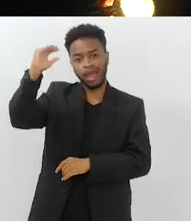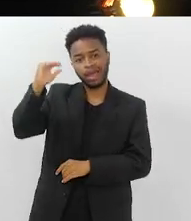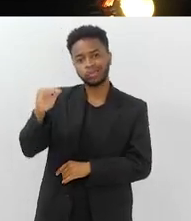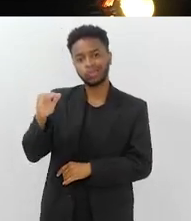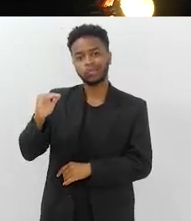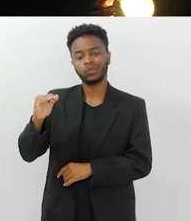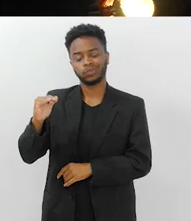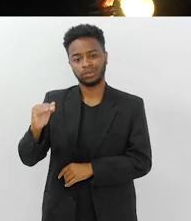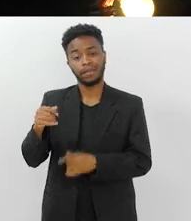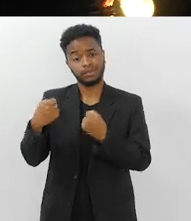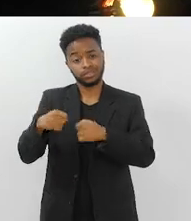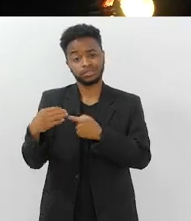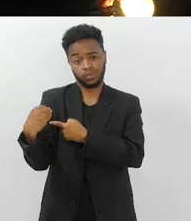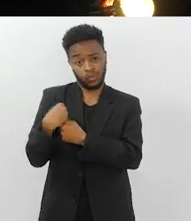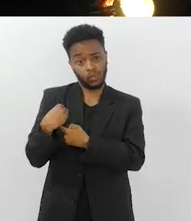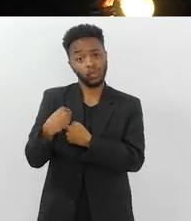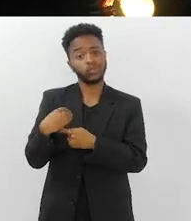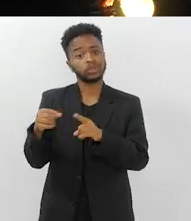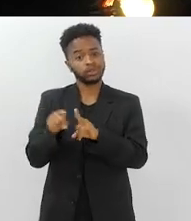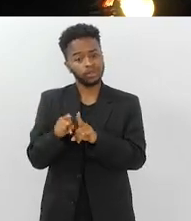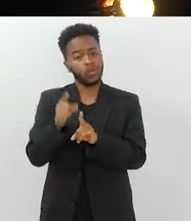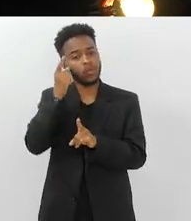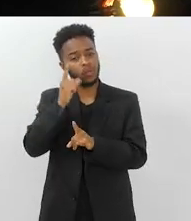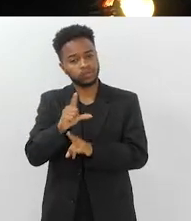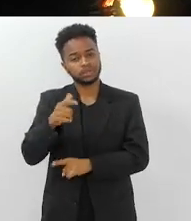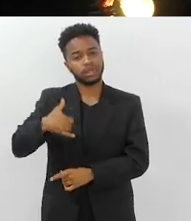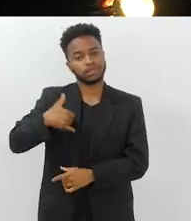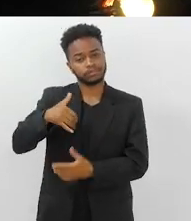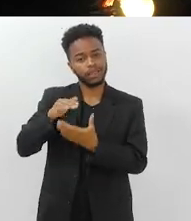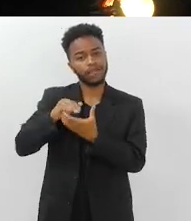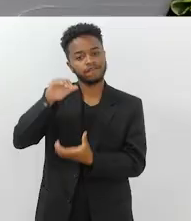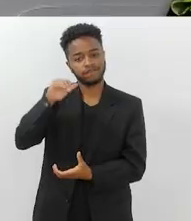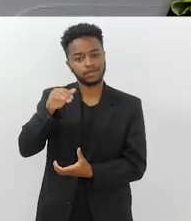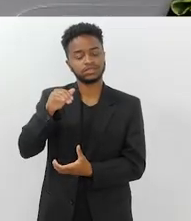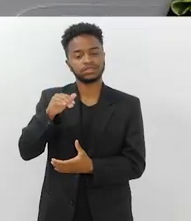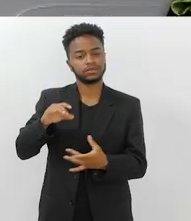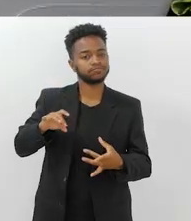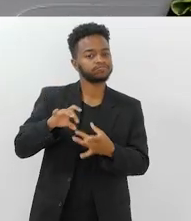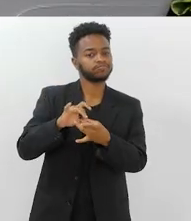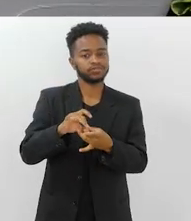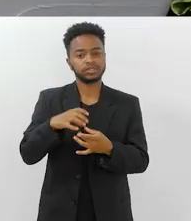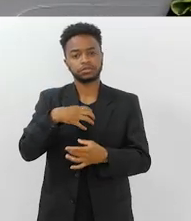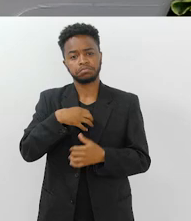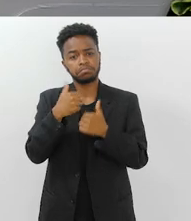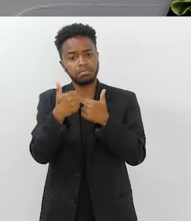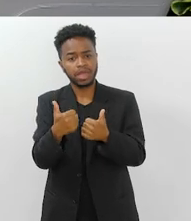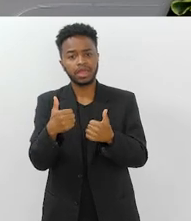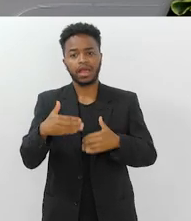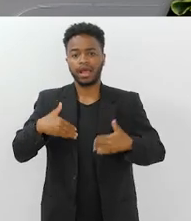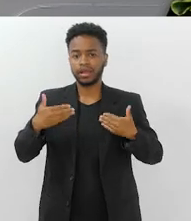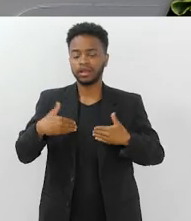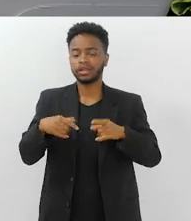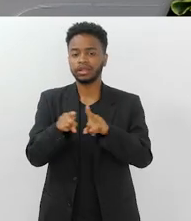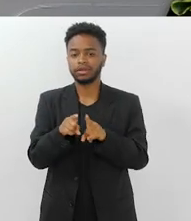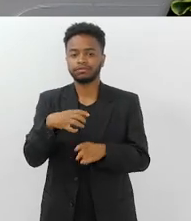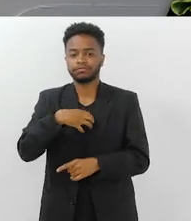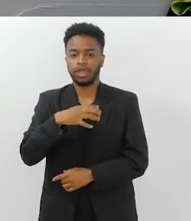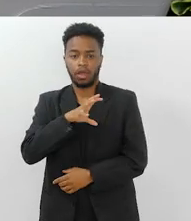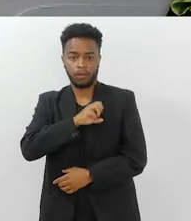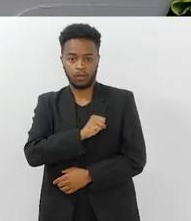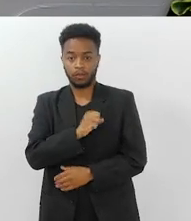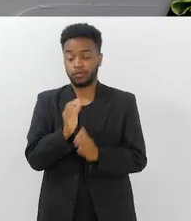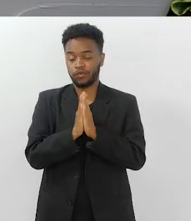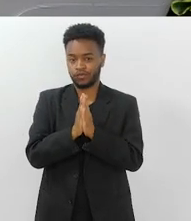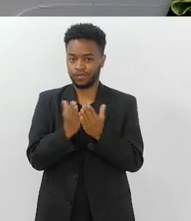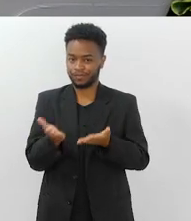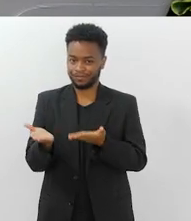idade, para que eles se cuidem, né? E possam chegar à terceira idade de uma forma satisfatória, com alegria, cheio de amor no coração. Por